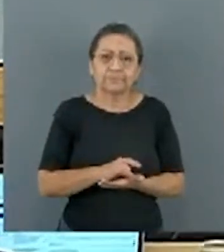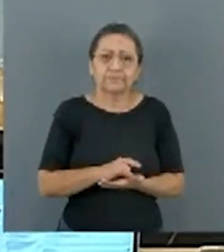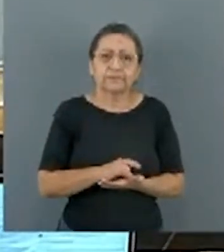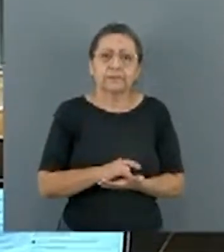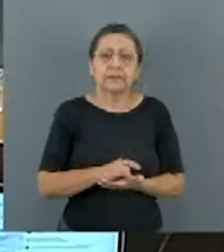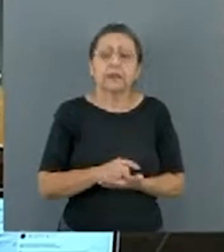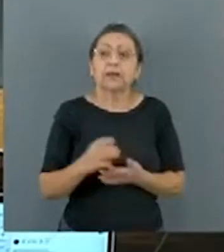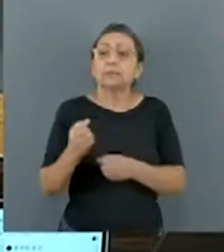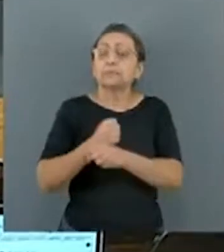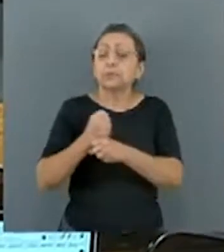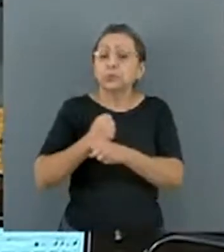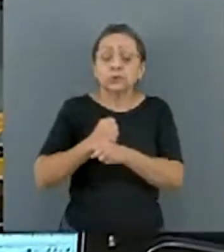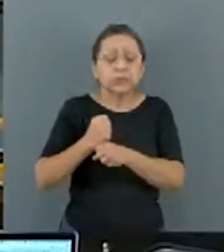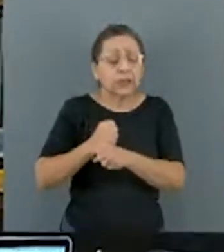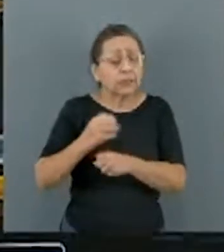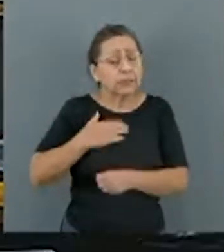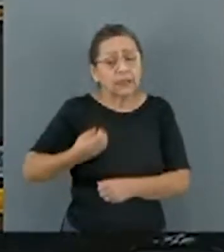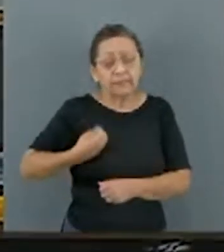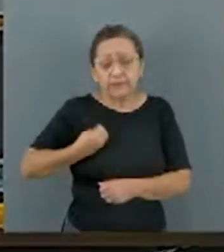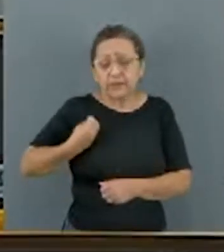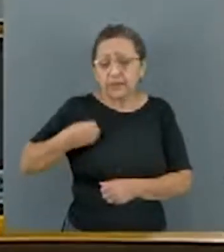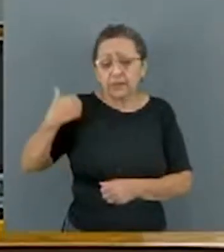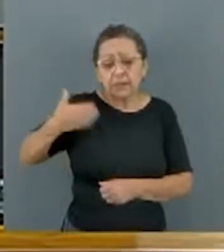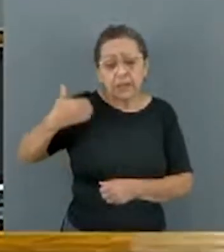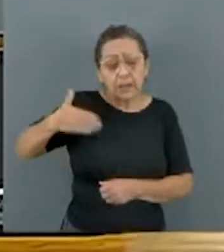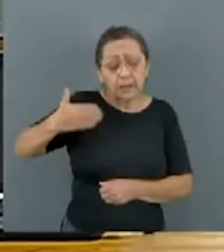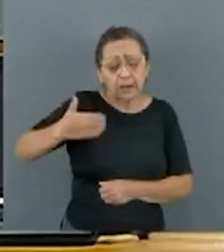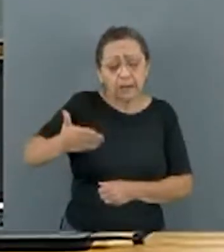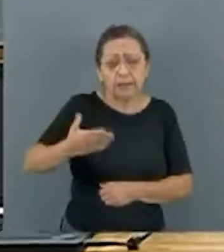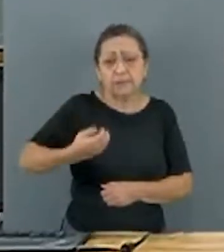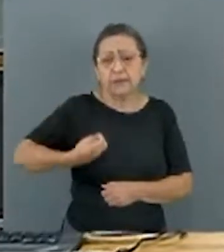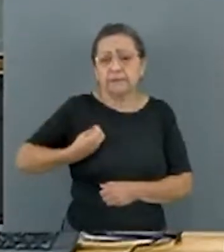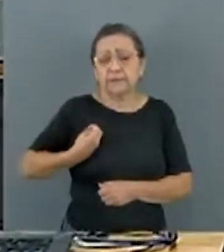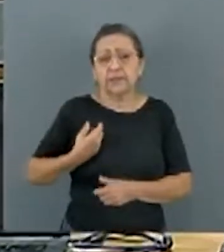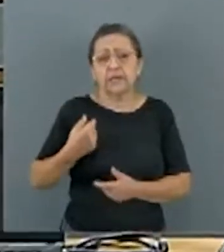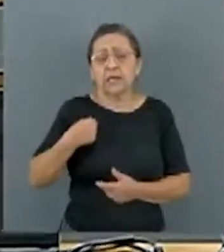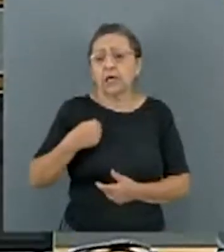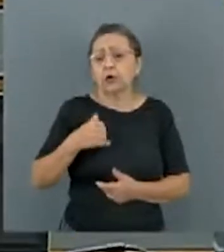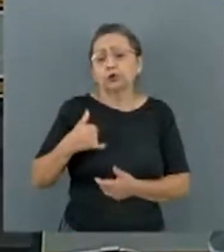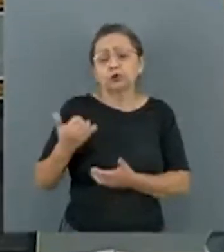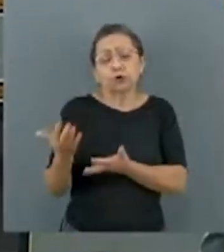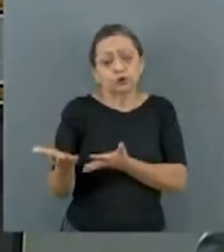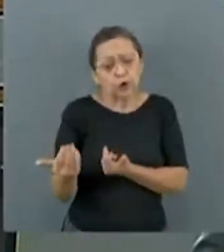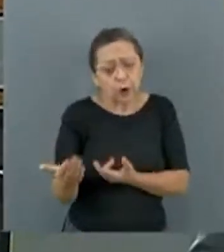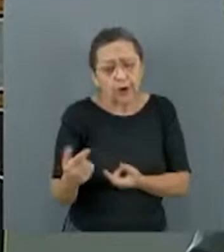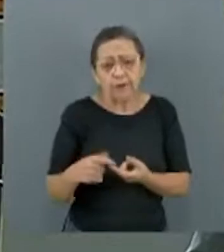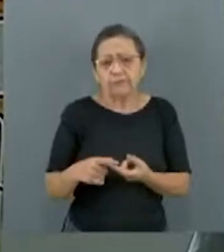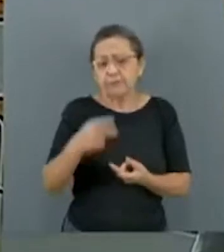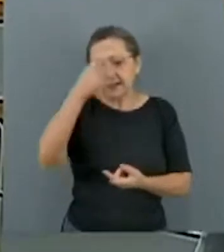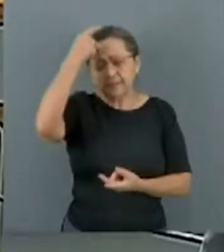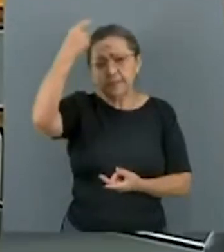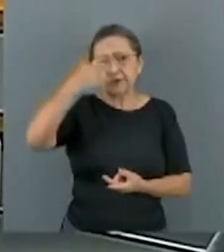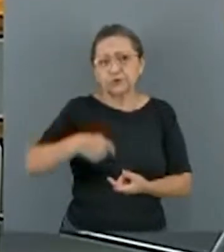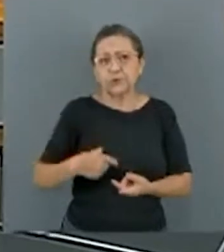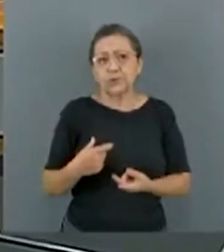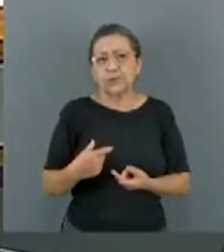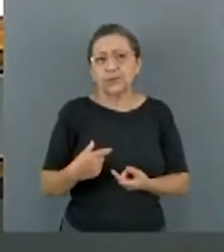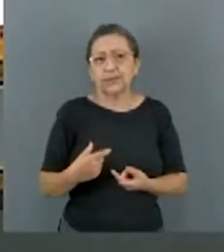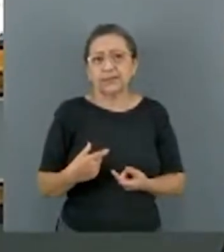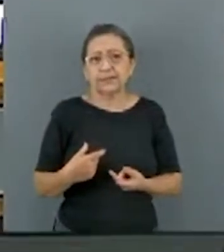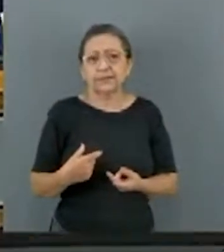muito tempo na minha vida, na construção da minha vida, eu como jovem, uma pessoa que, além de ser ligada